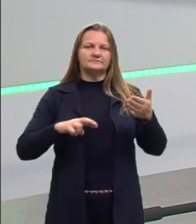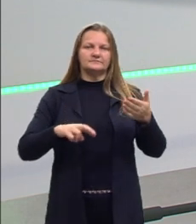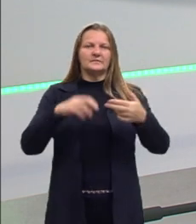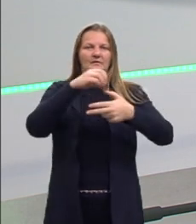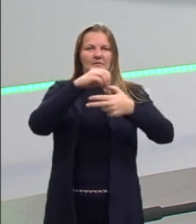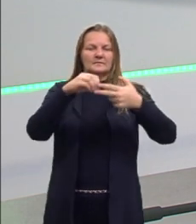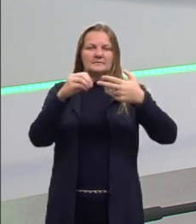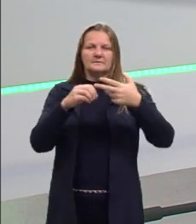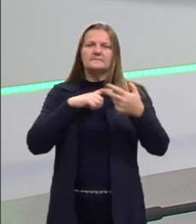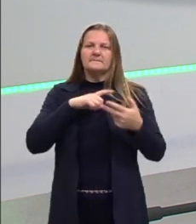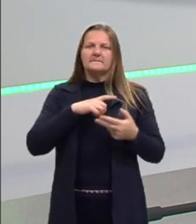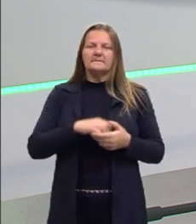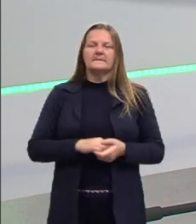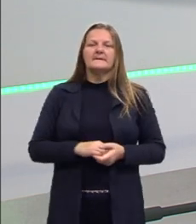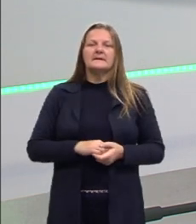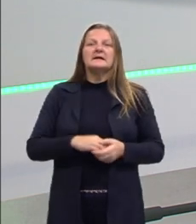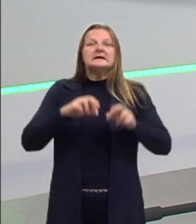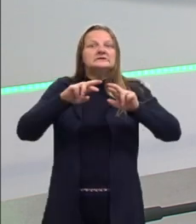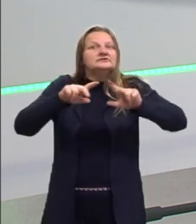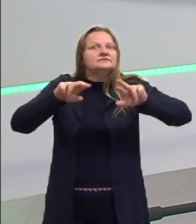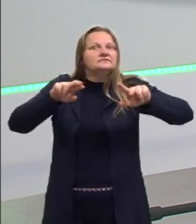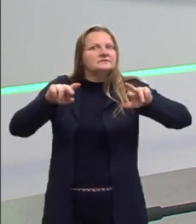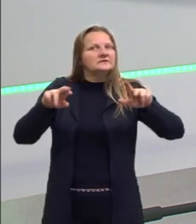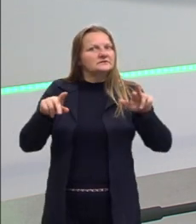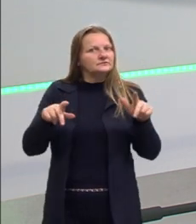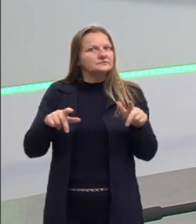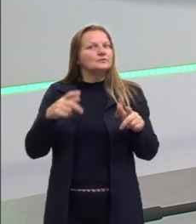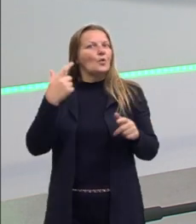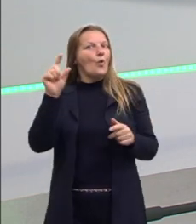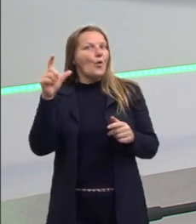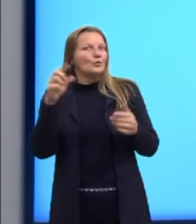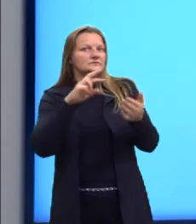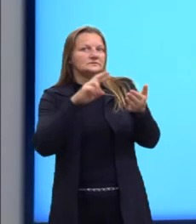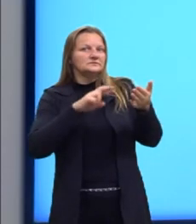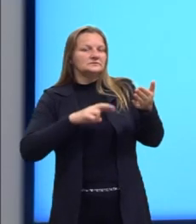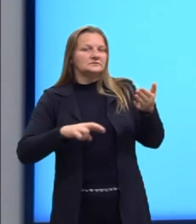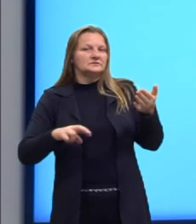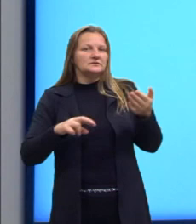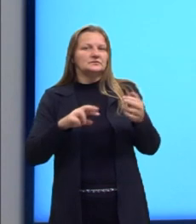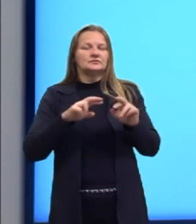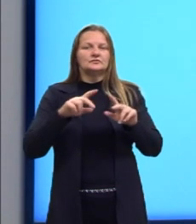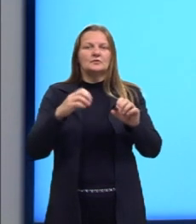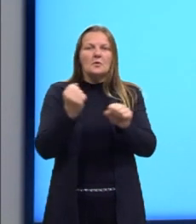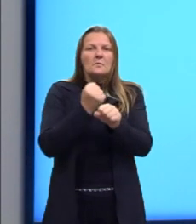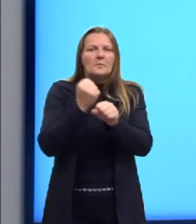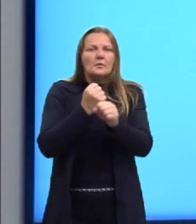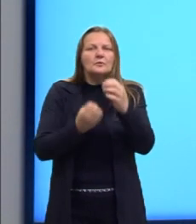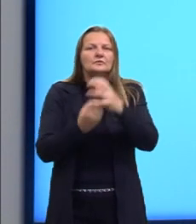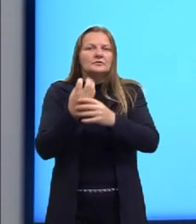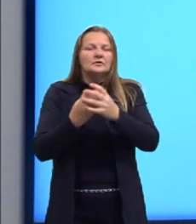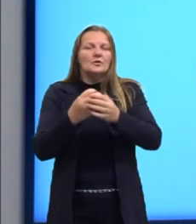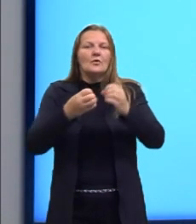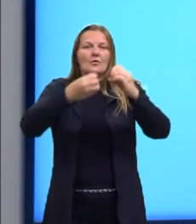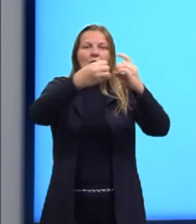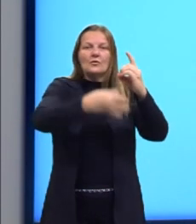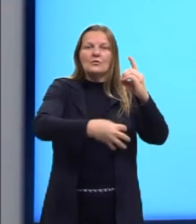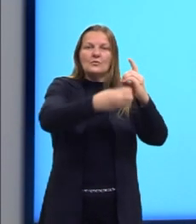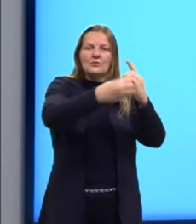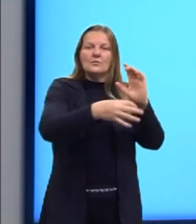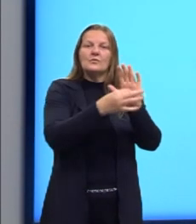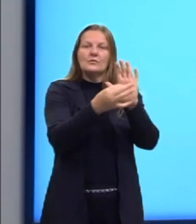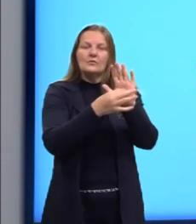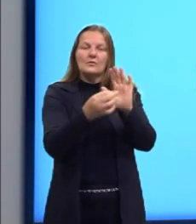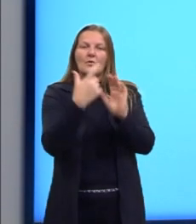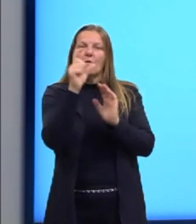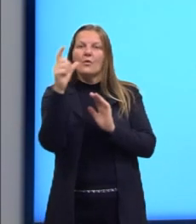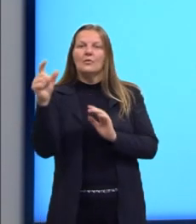Médio, Enem, diferencia-se das provas de produção, de texto, dissertativo, argumentativo,